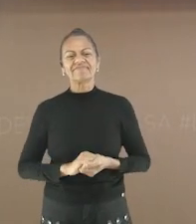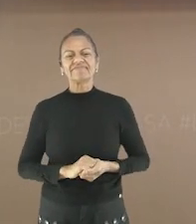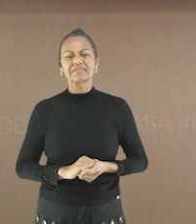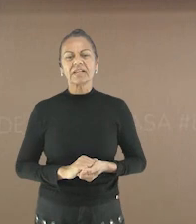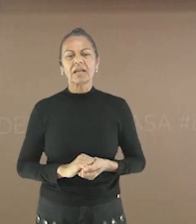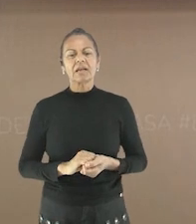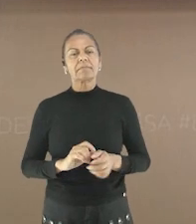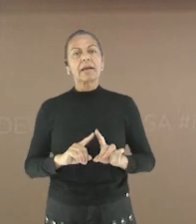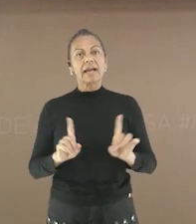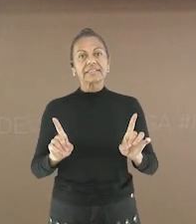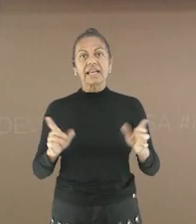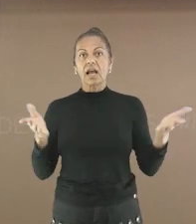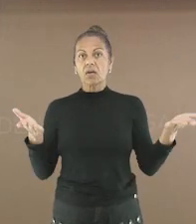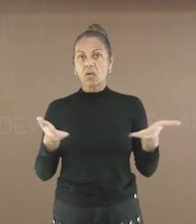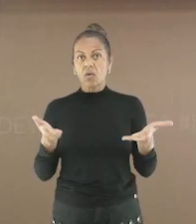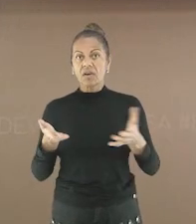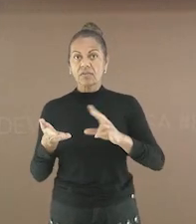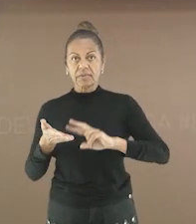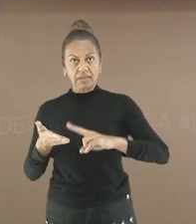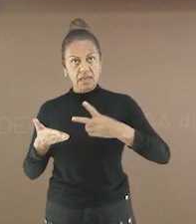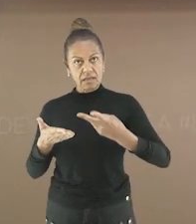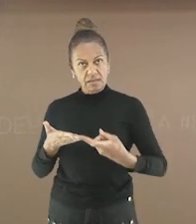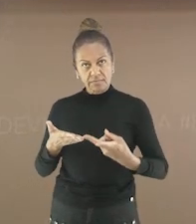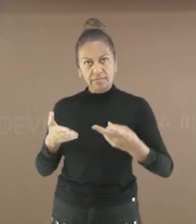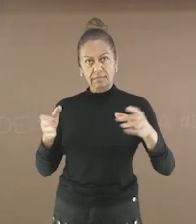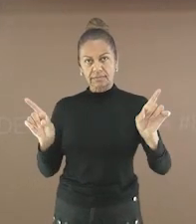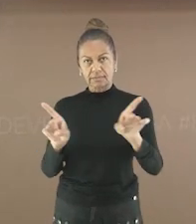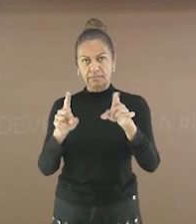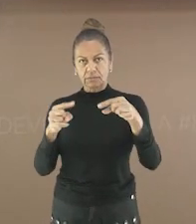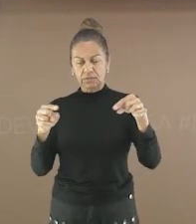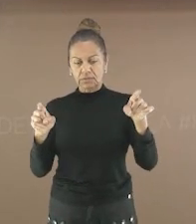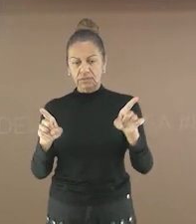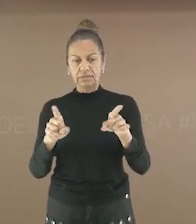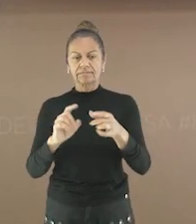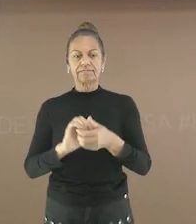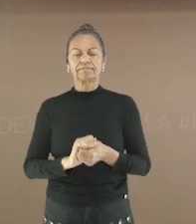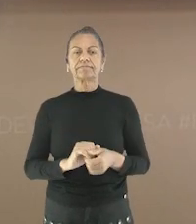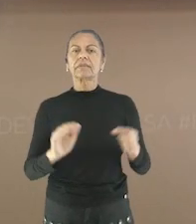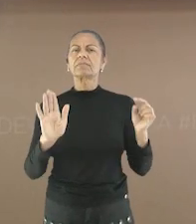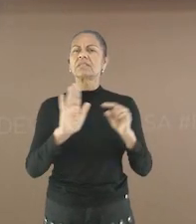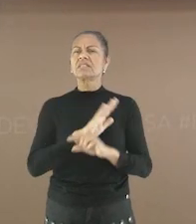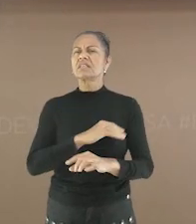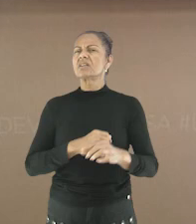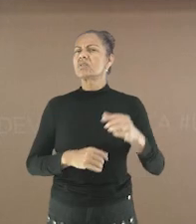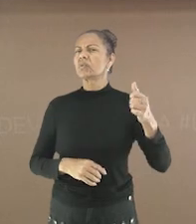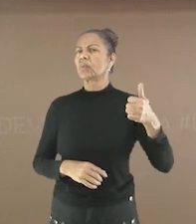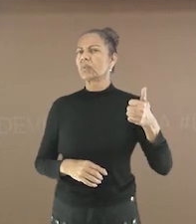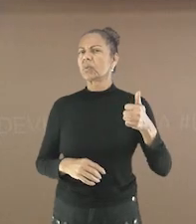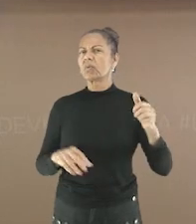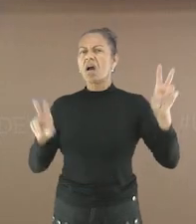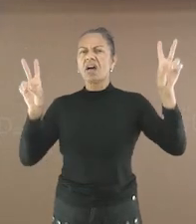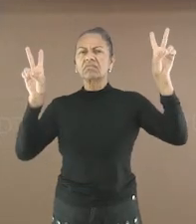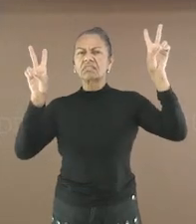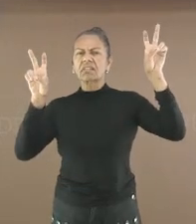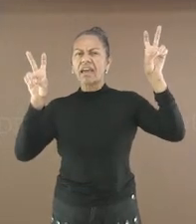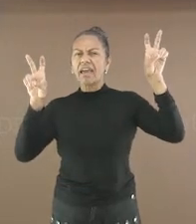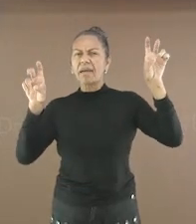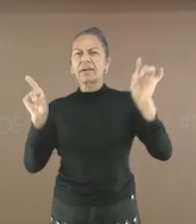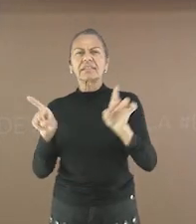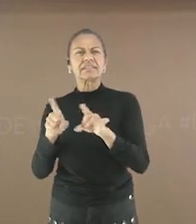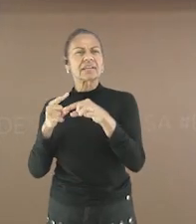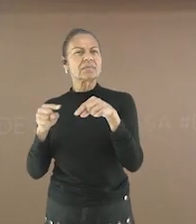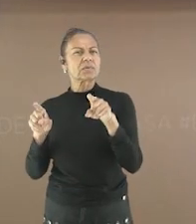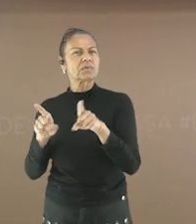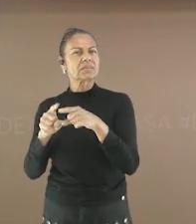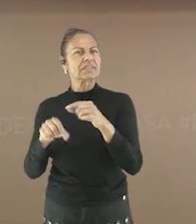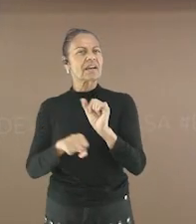saudades daquela época Mas, deixa de conversa e vamos interpretar a canção Vamos lá! Questão número um